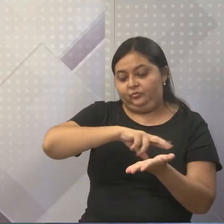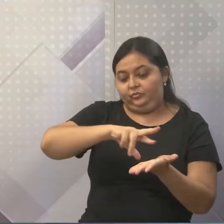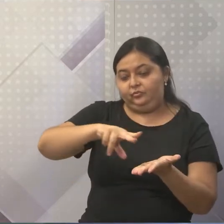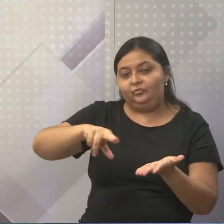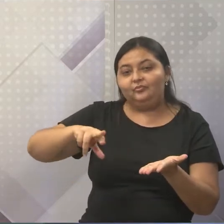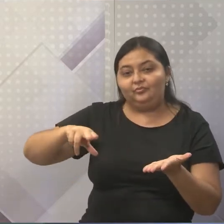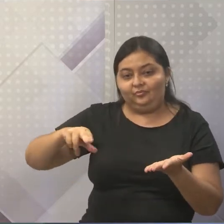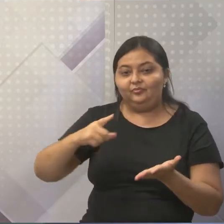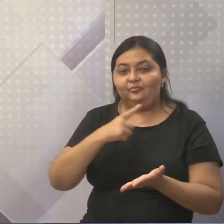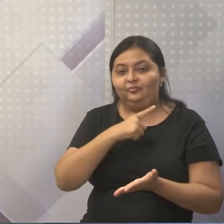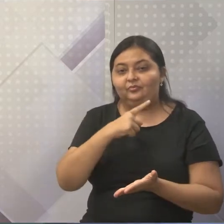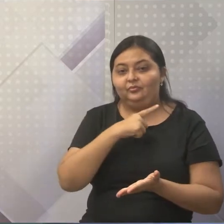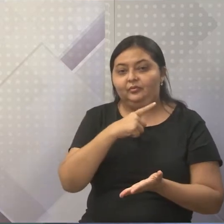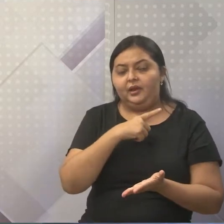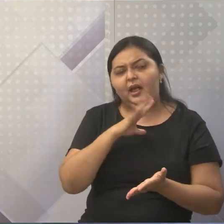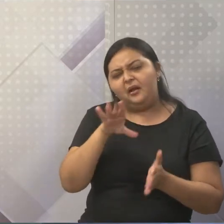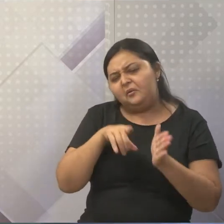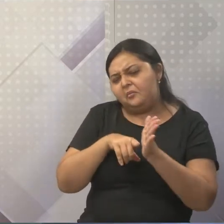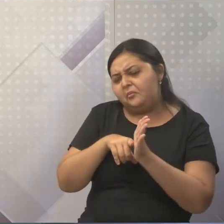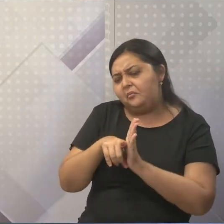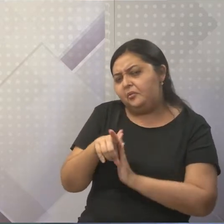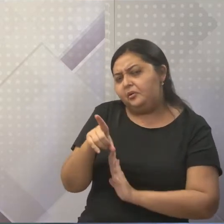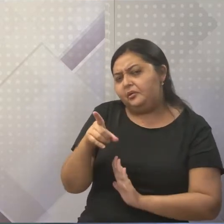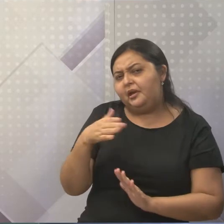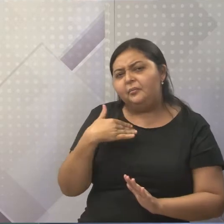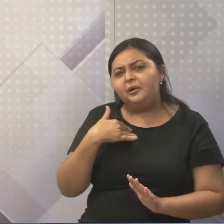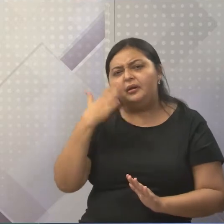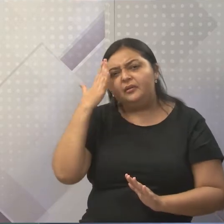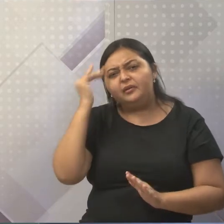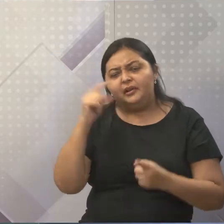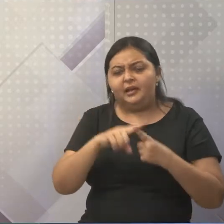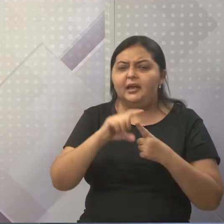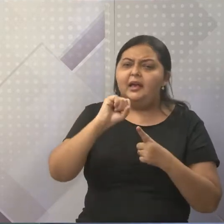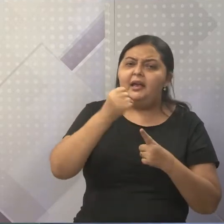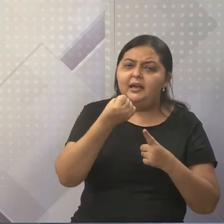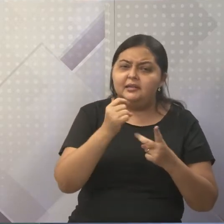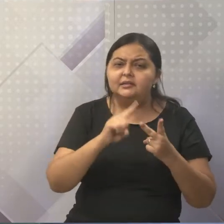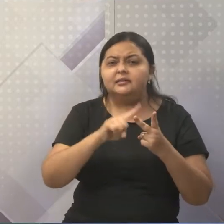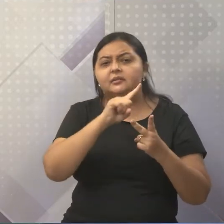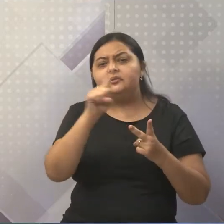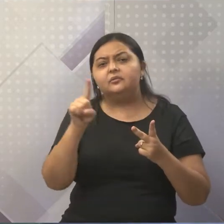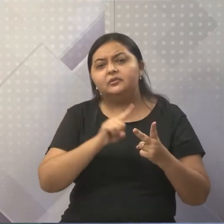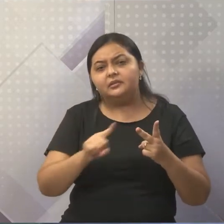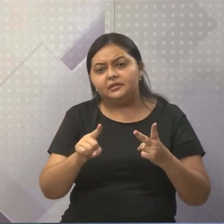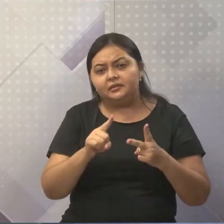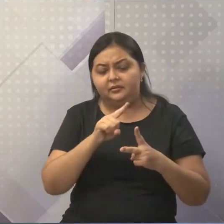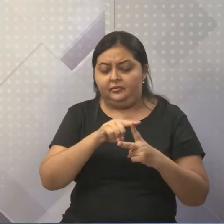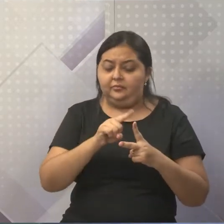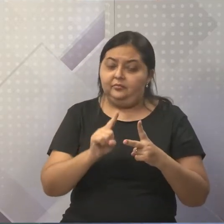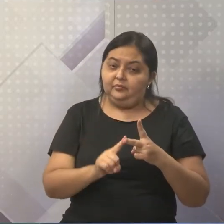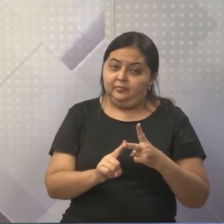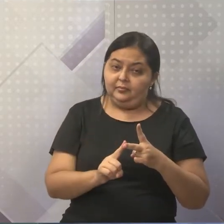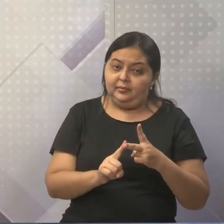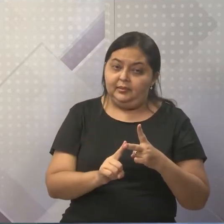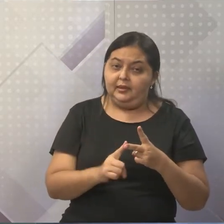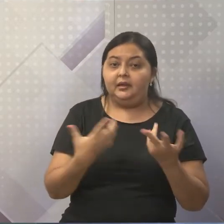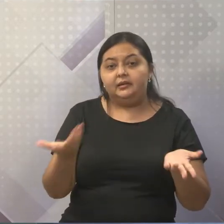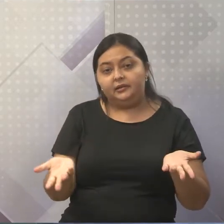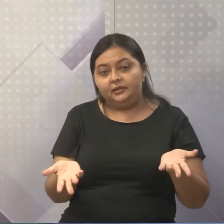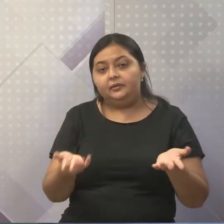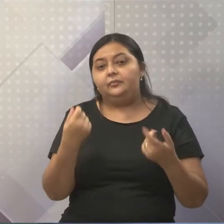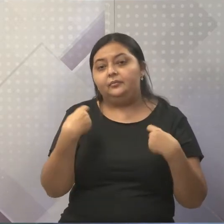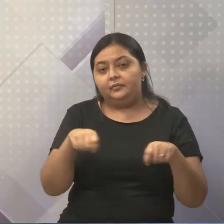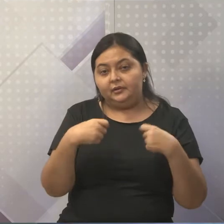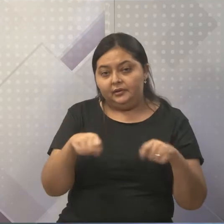E você pode até perguntar assim, e como é que eu vou saber que é S ou Z? Bem, só tem uma maneira. Saber a etimologia.